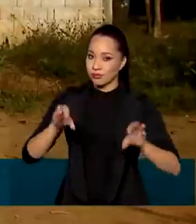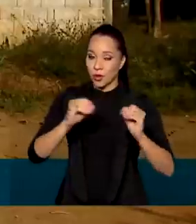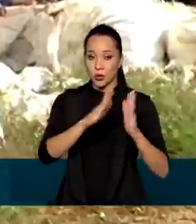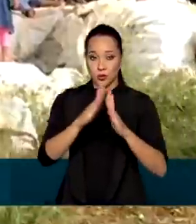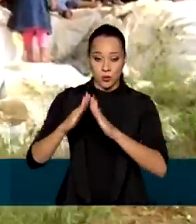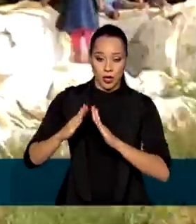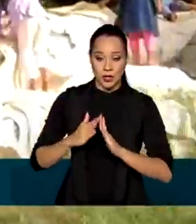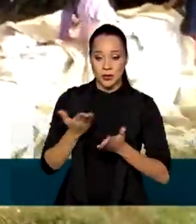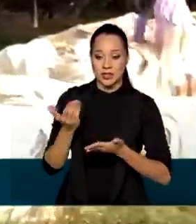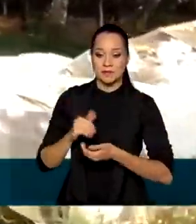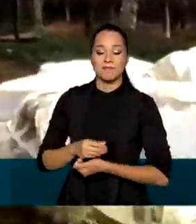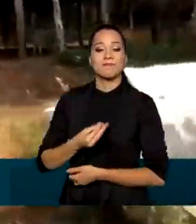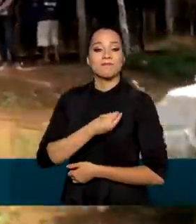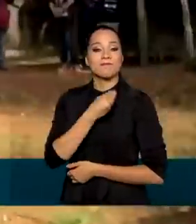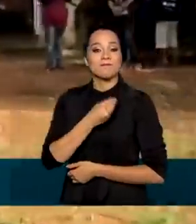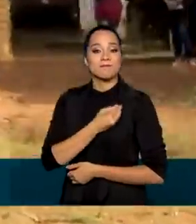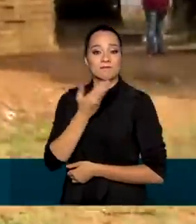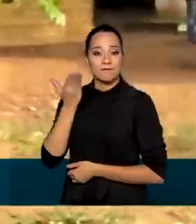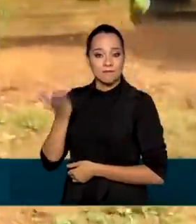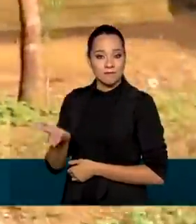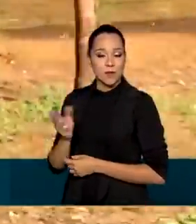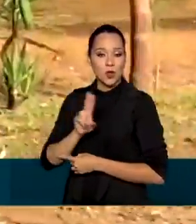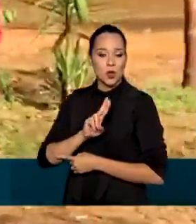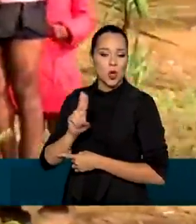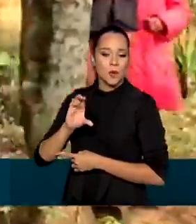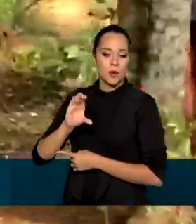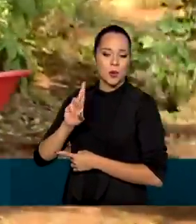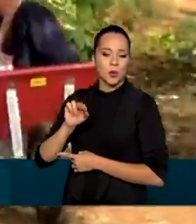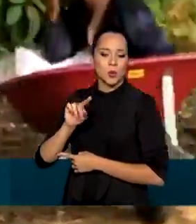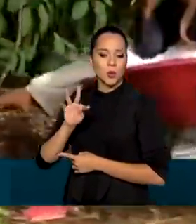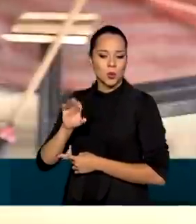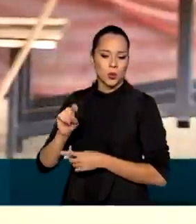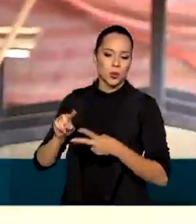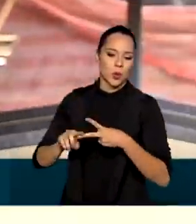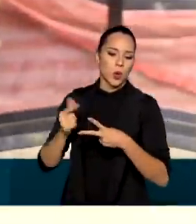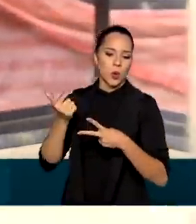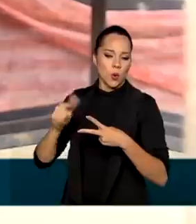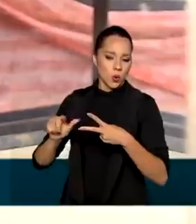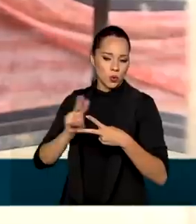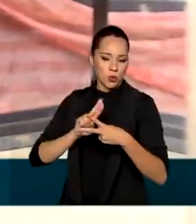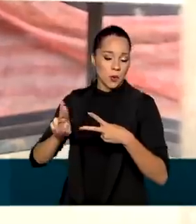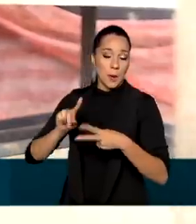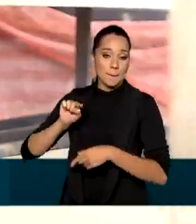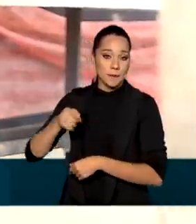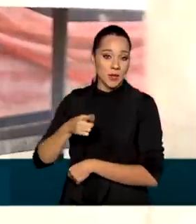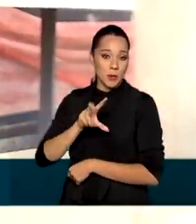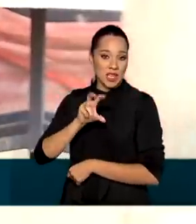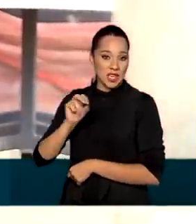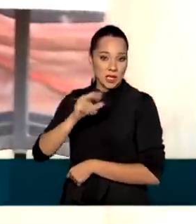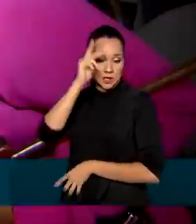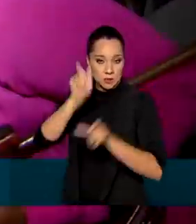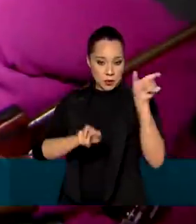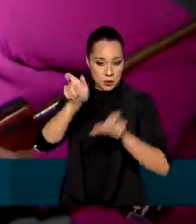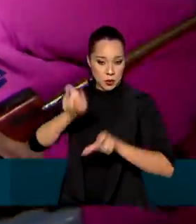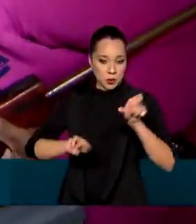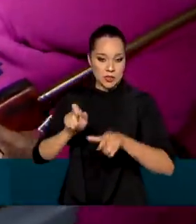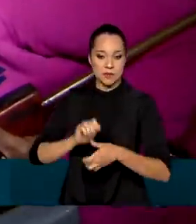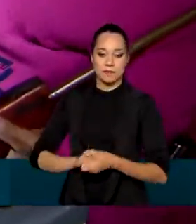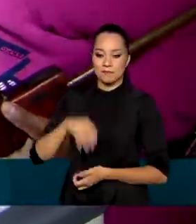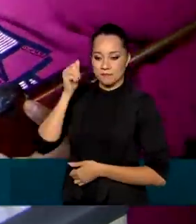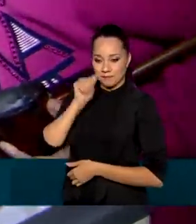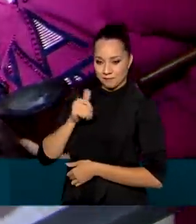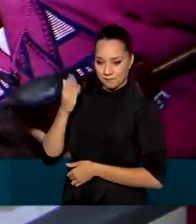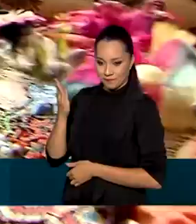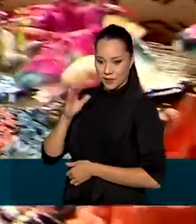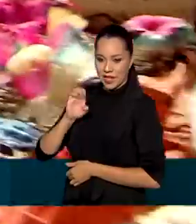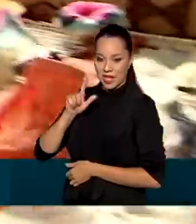moradores. Vivem nas aldeias de Curucutu e Tenondé-Porã, cerca de 1.500 pessoas. A Eliane